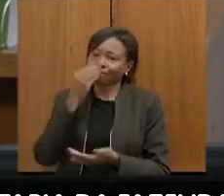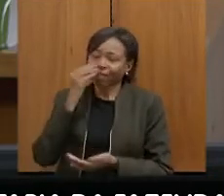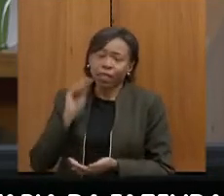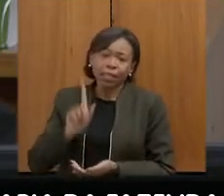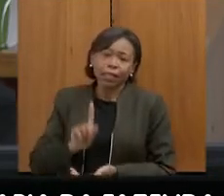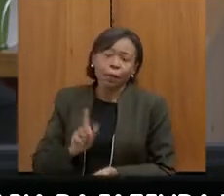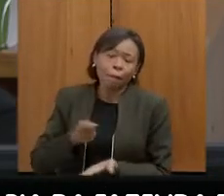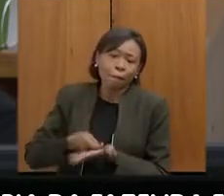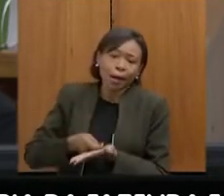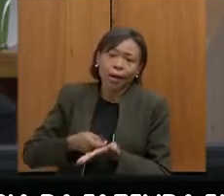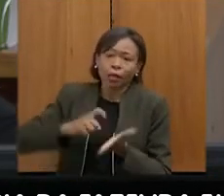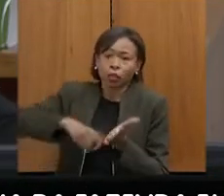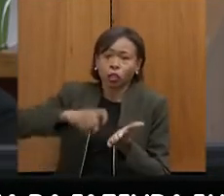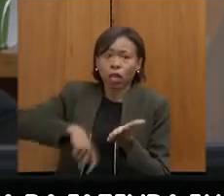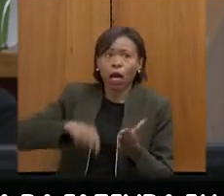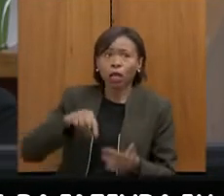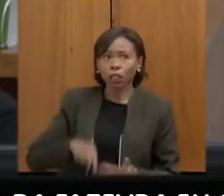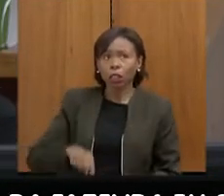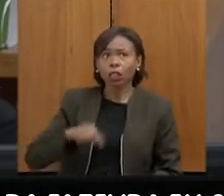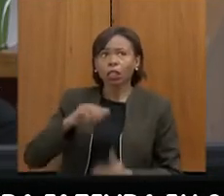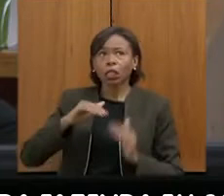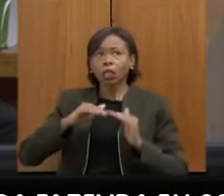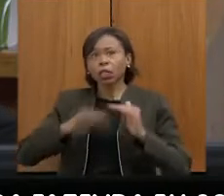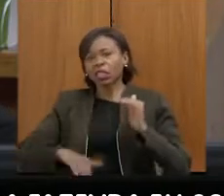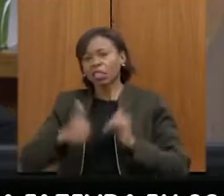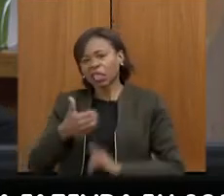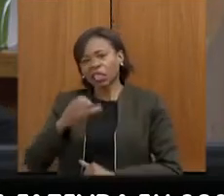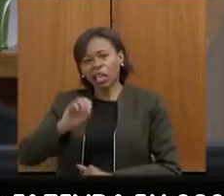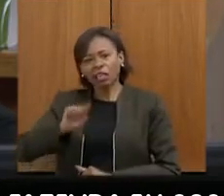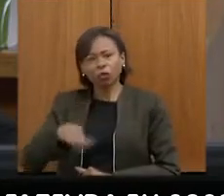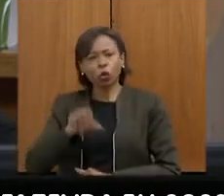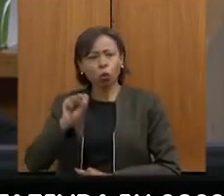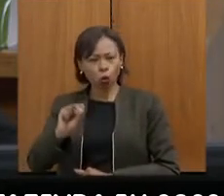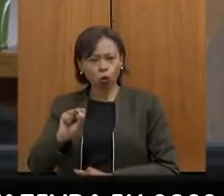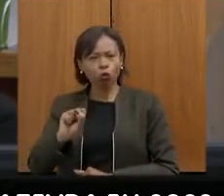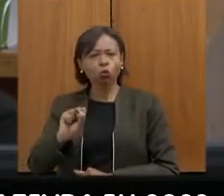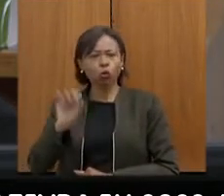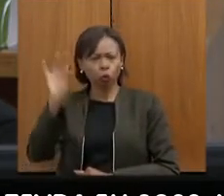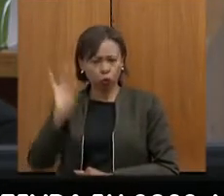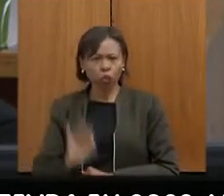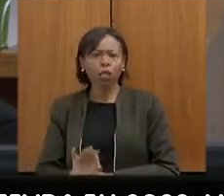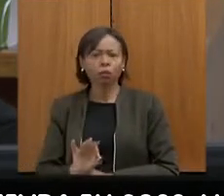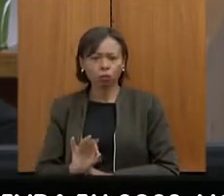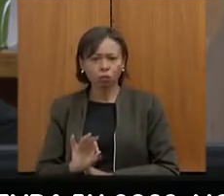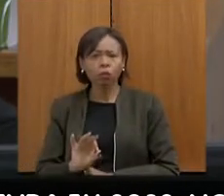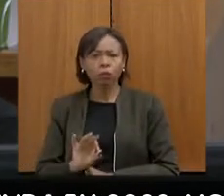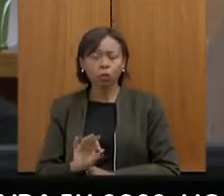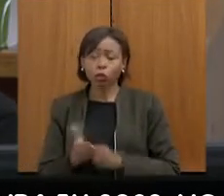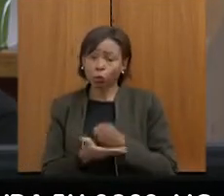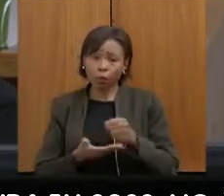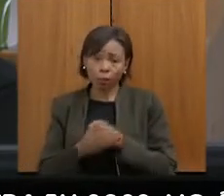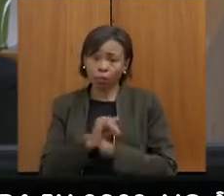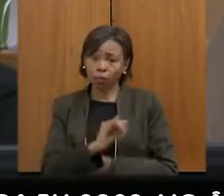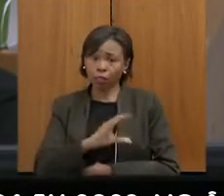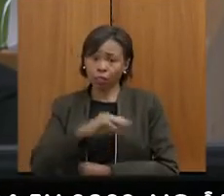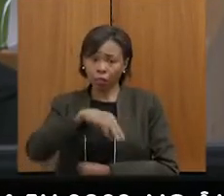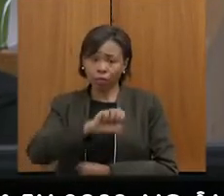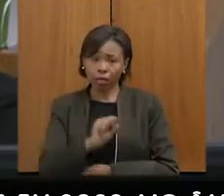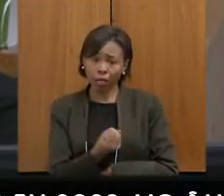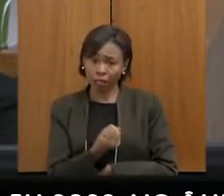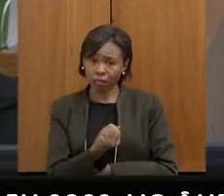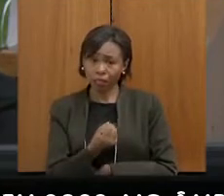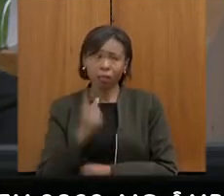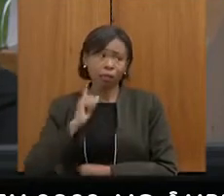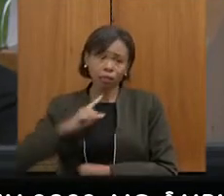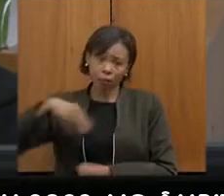brasileira, 12,8%. Média brasileira, 18,3% de renúncia fiscal sobre a base de CMS. E o Estado tem